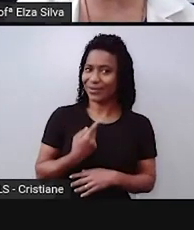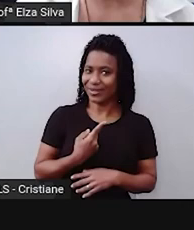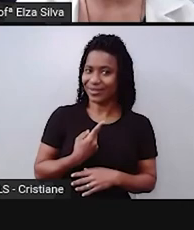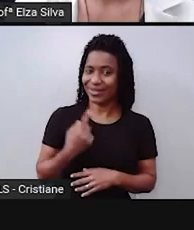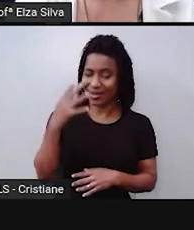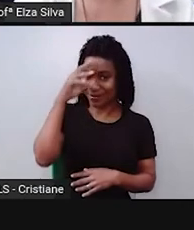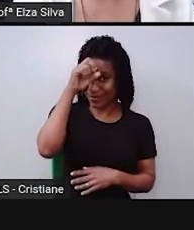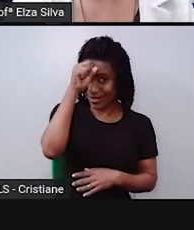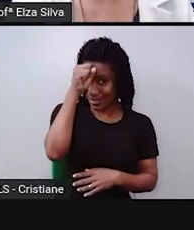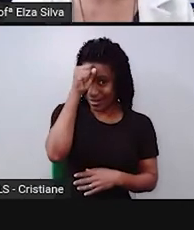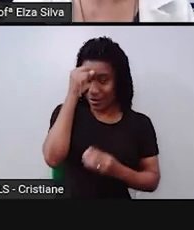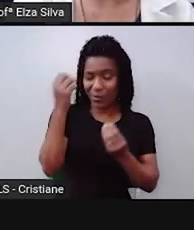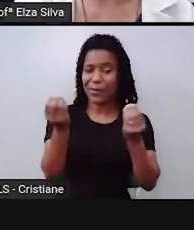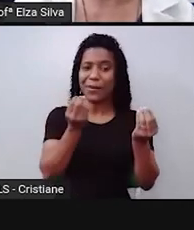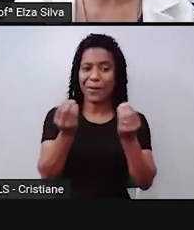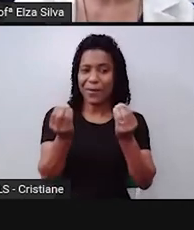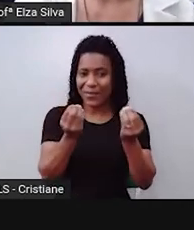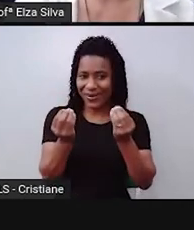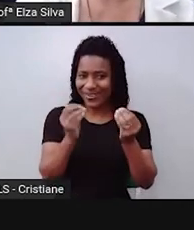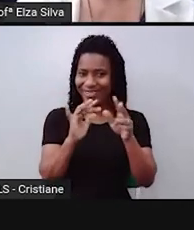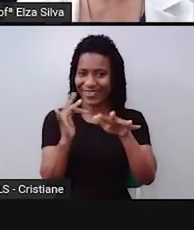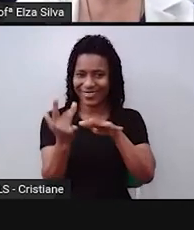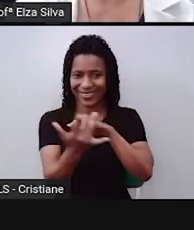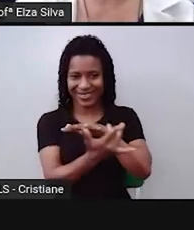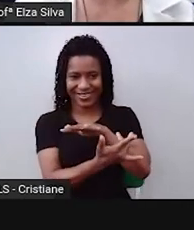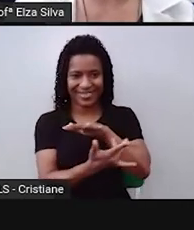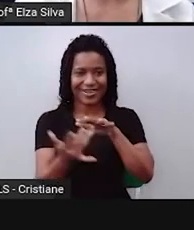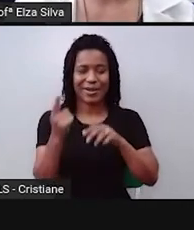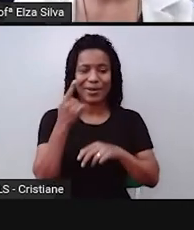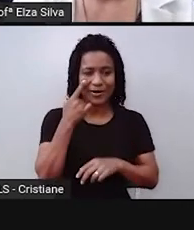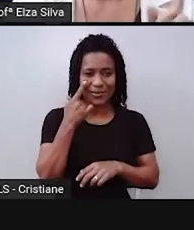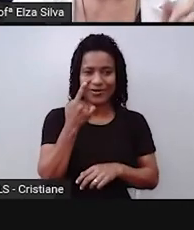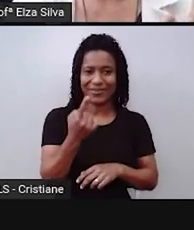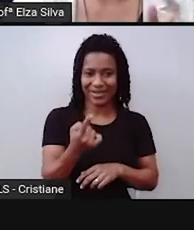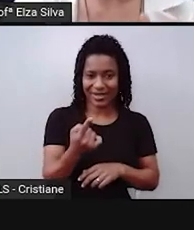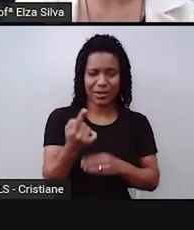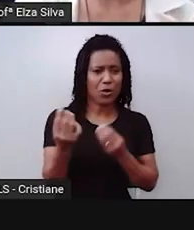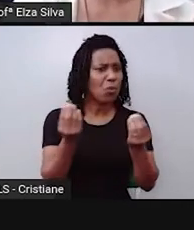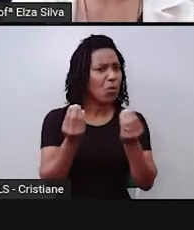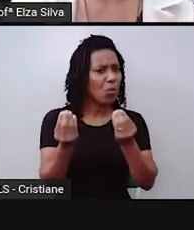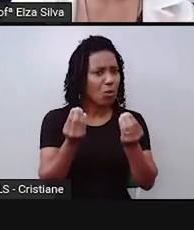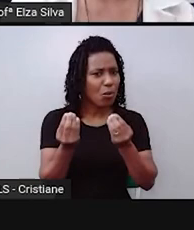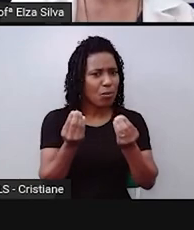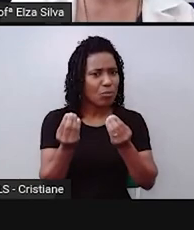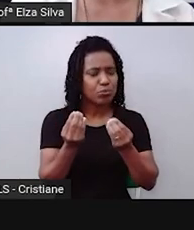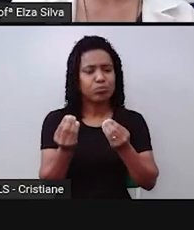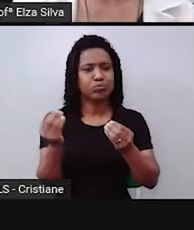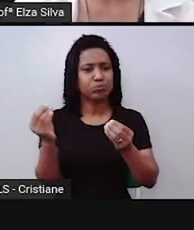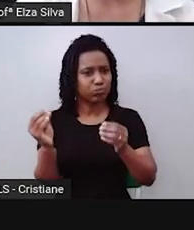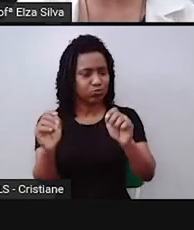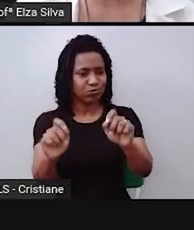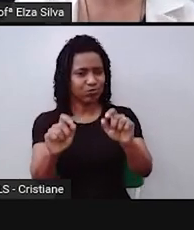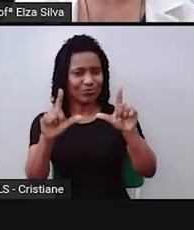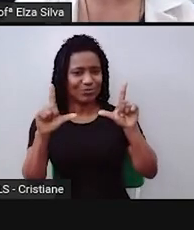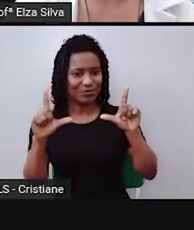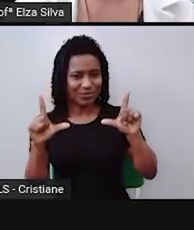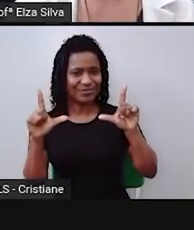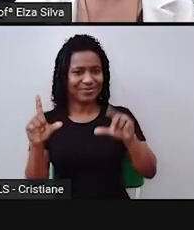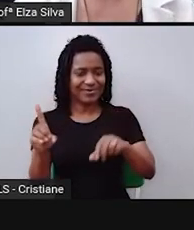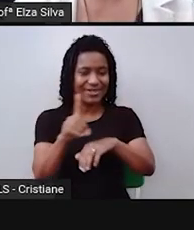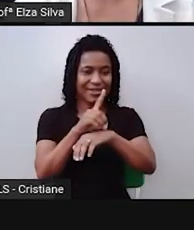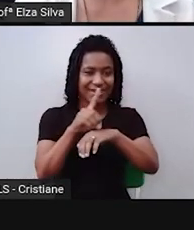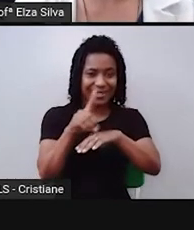plataforma para gerar memes. Observem aqui. Este link ficará disponível lá no